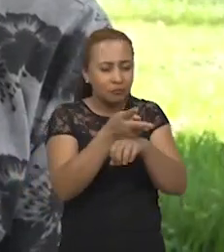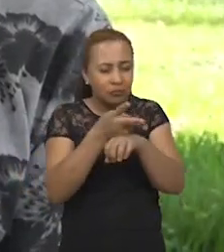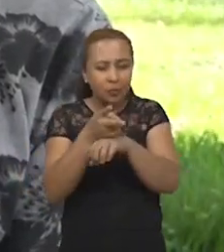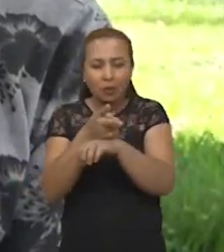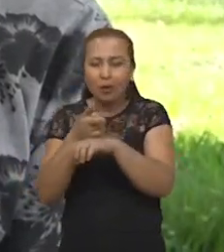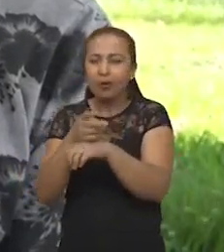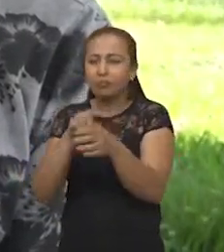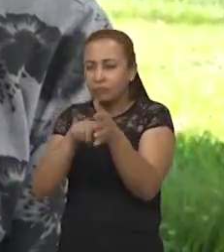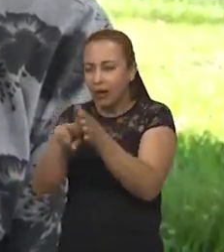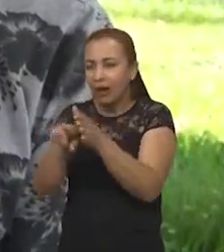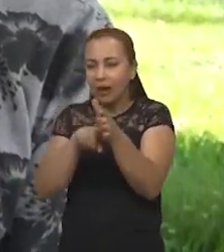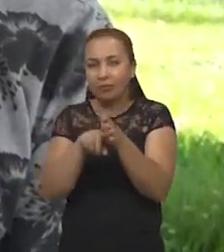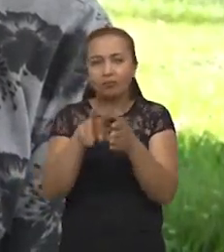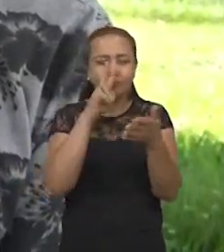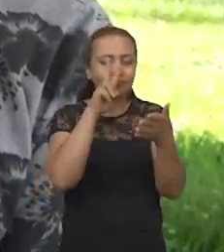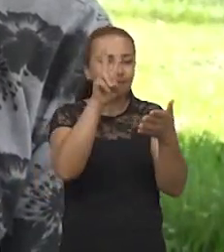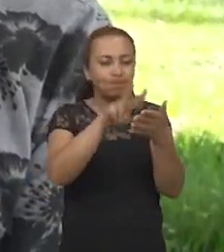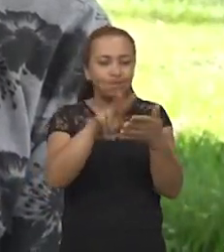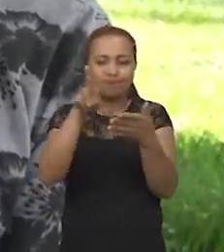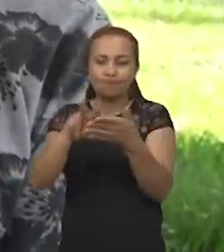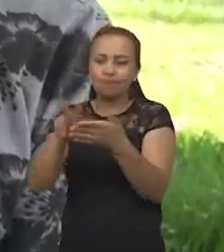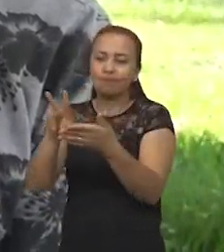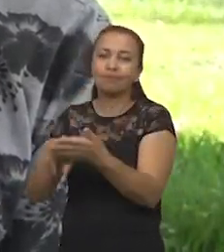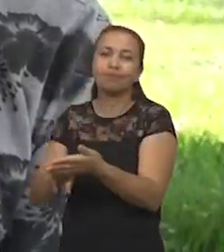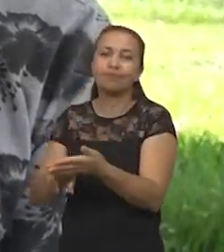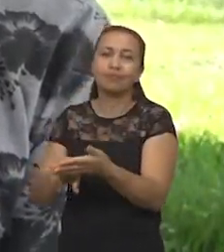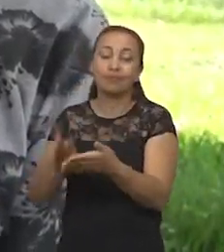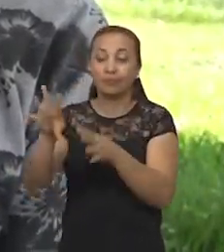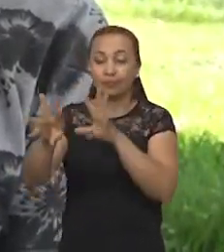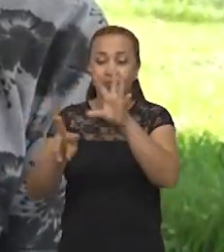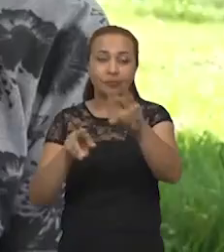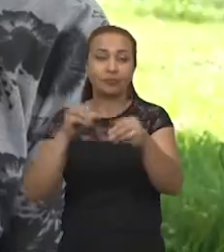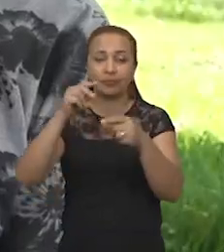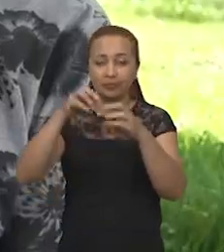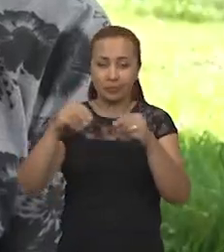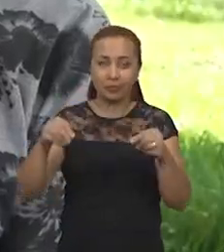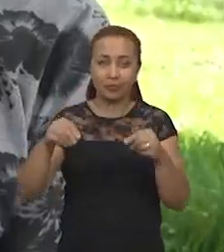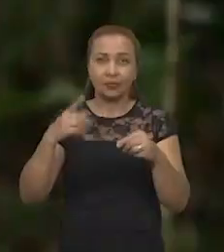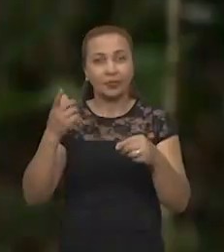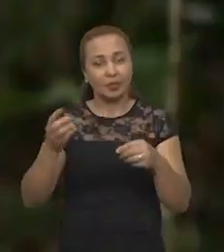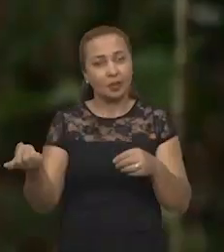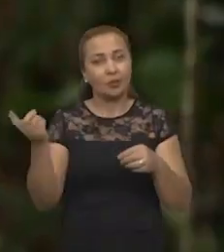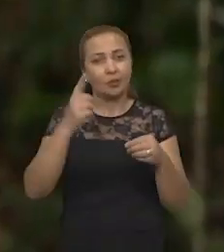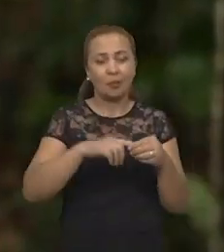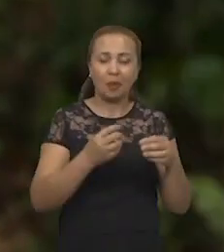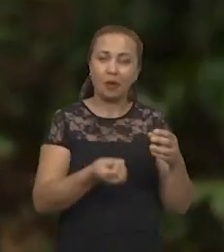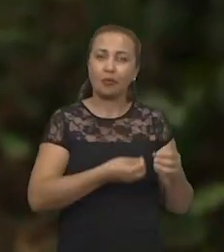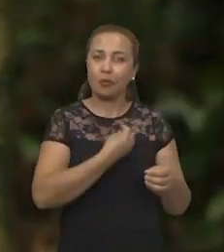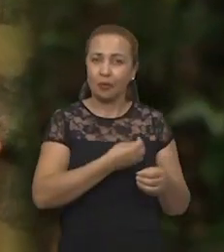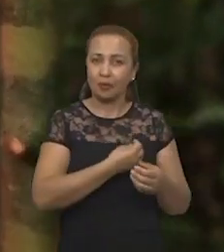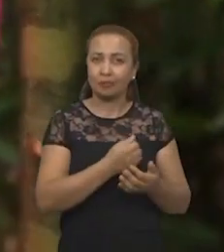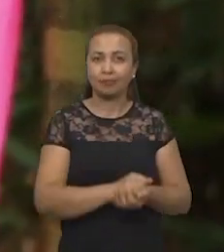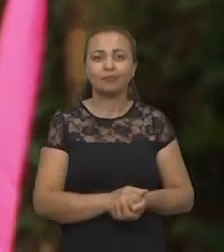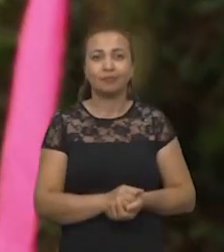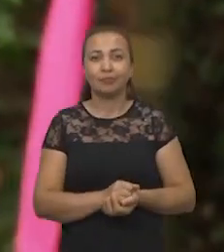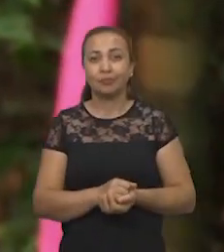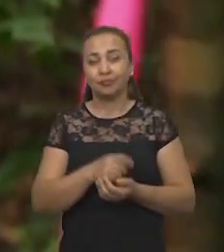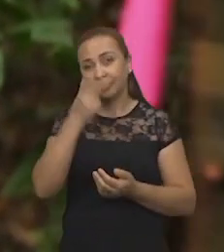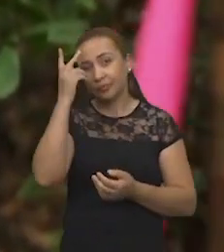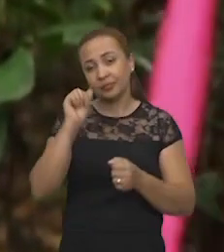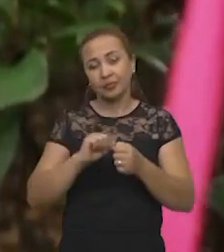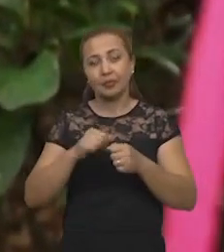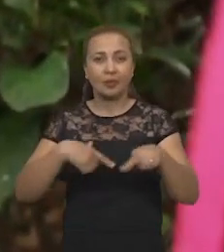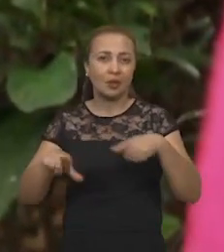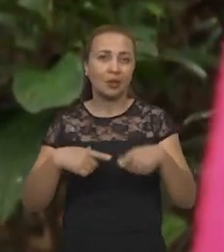monitorar essas populações e coletar semente e depois levar para o viveiro. Para fazer esse trabalho, gente conta com a